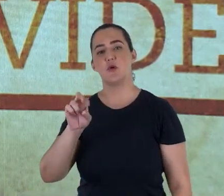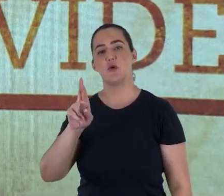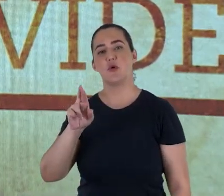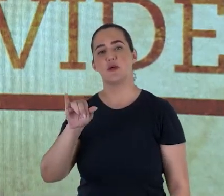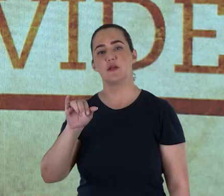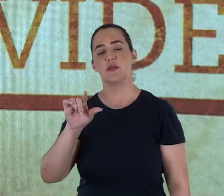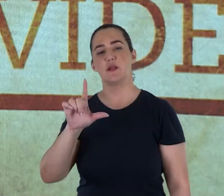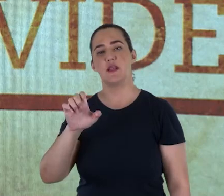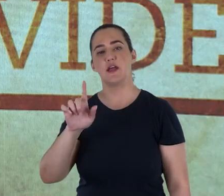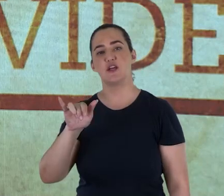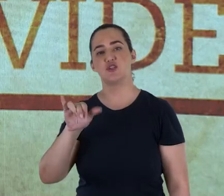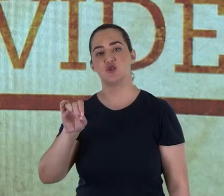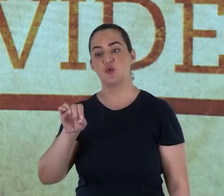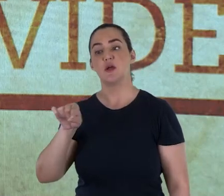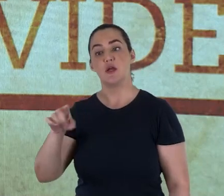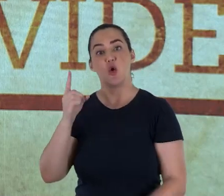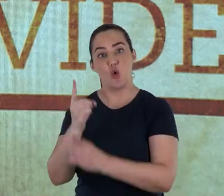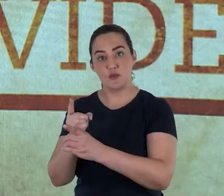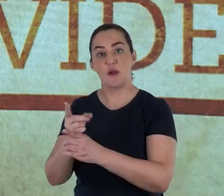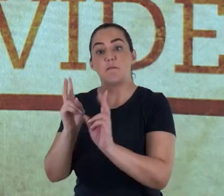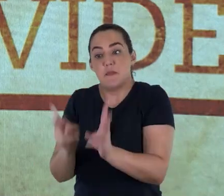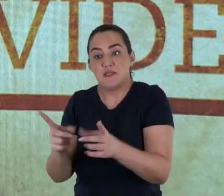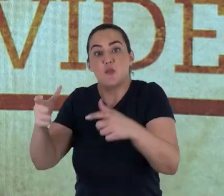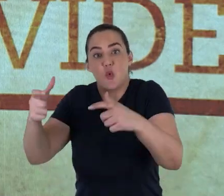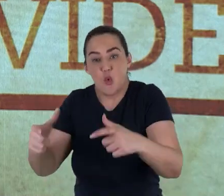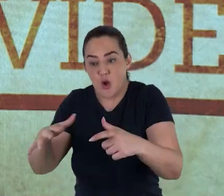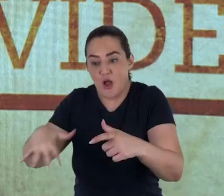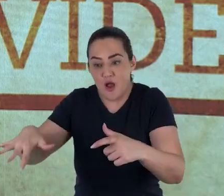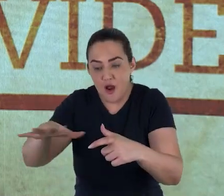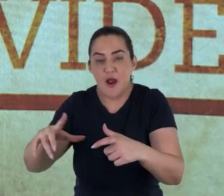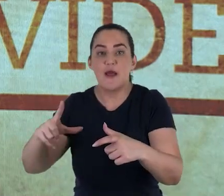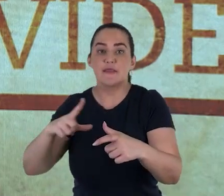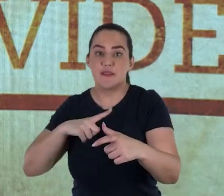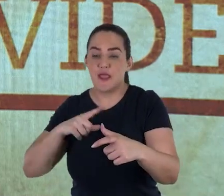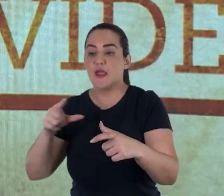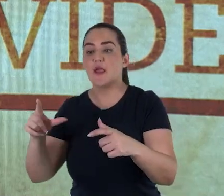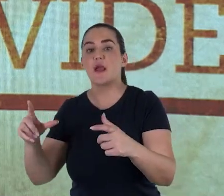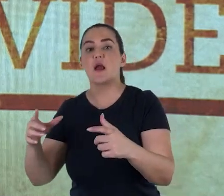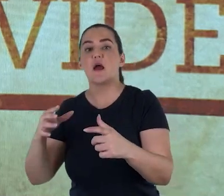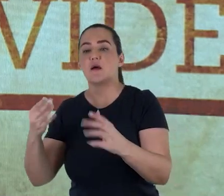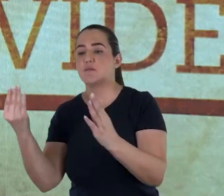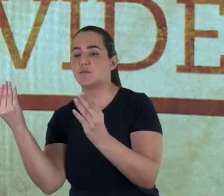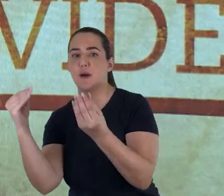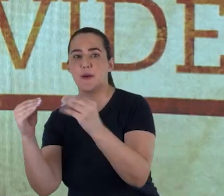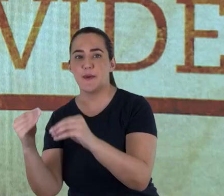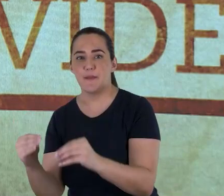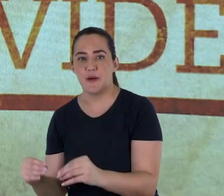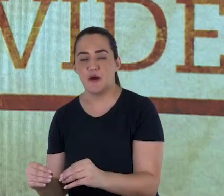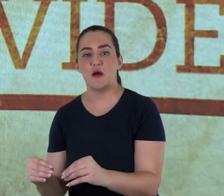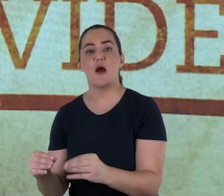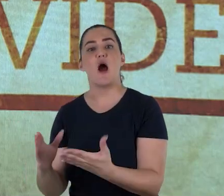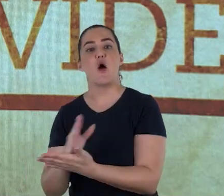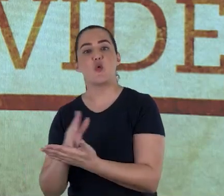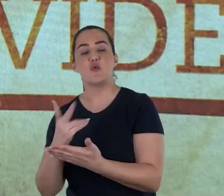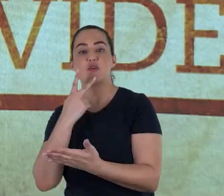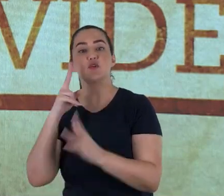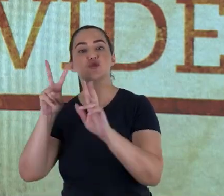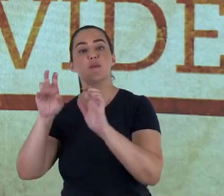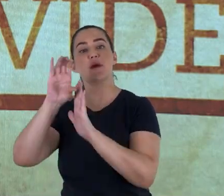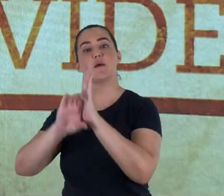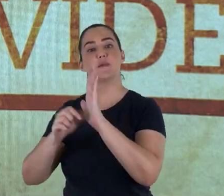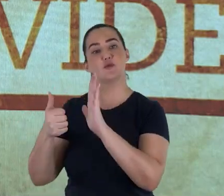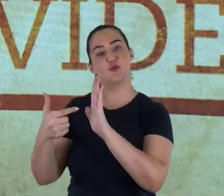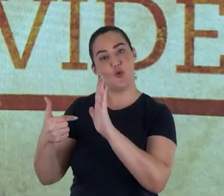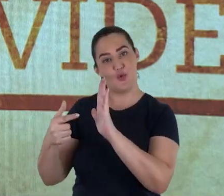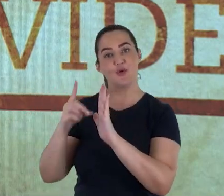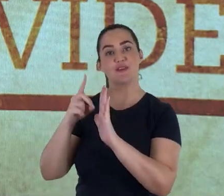Florilegium é um manuscrito encontrado em Qumran, contendo comentários de várias passagens compiladas. Ele também foi encontrado